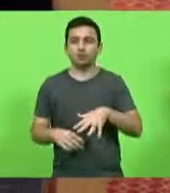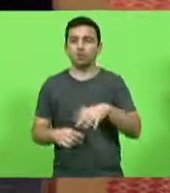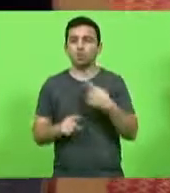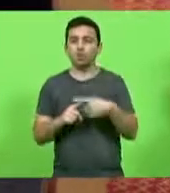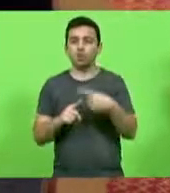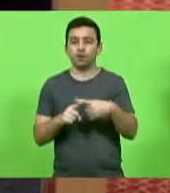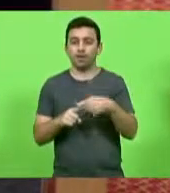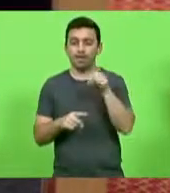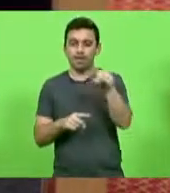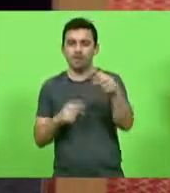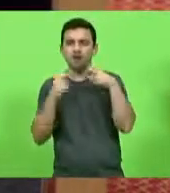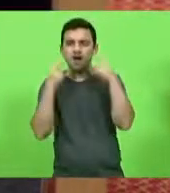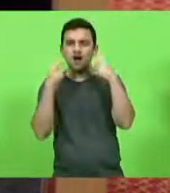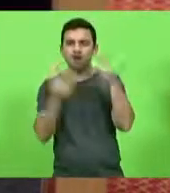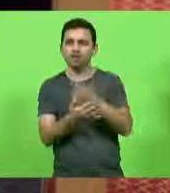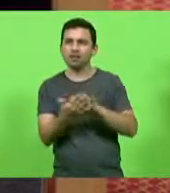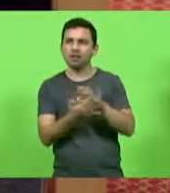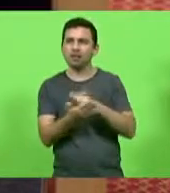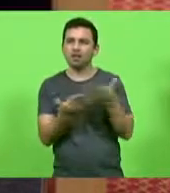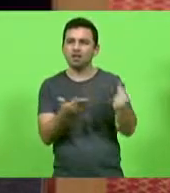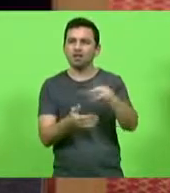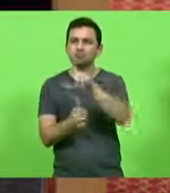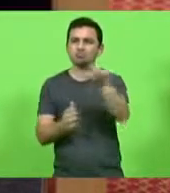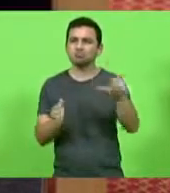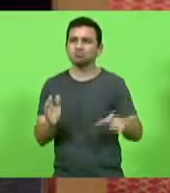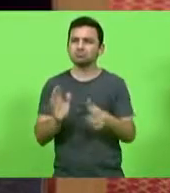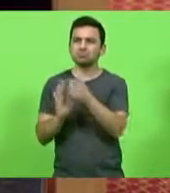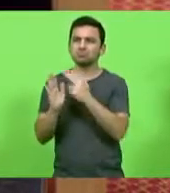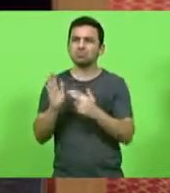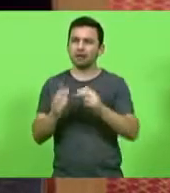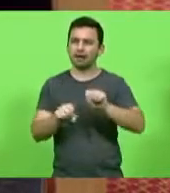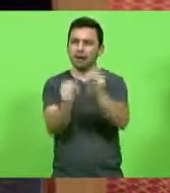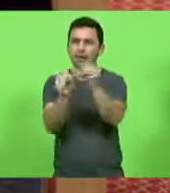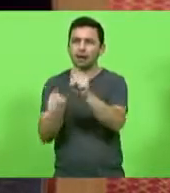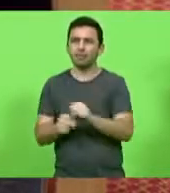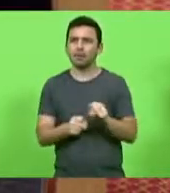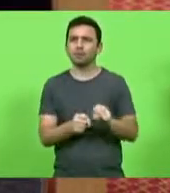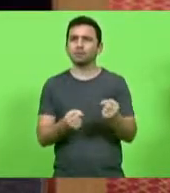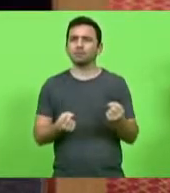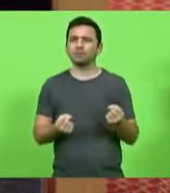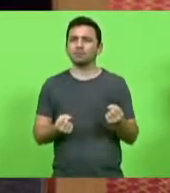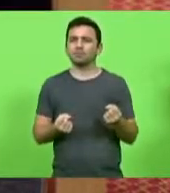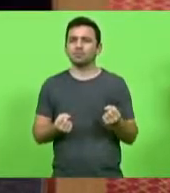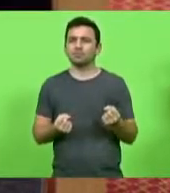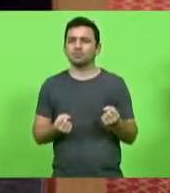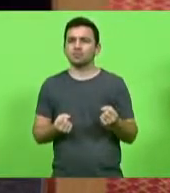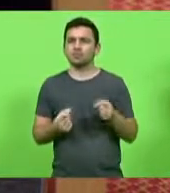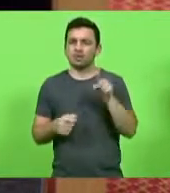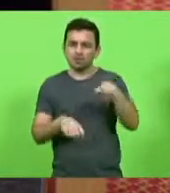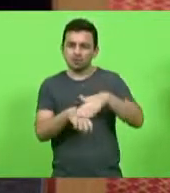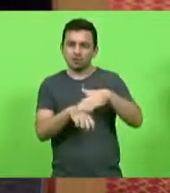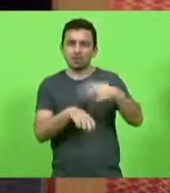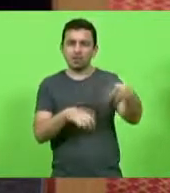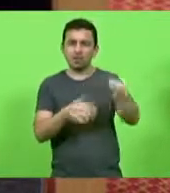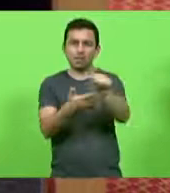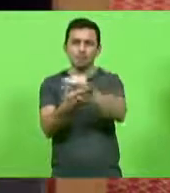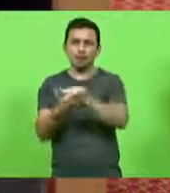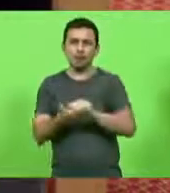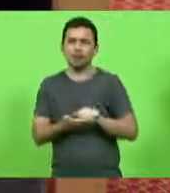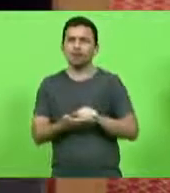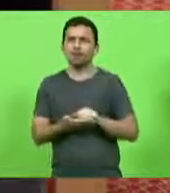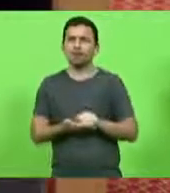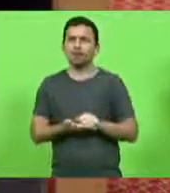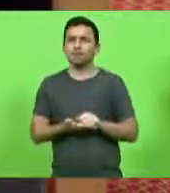fazer um sem-vergonha desse, que estava danificando o patrimônio público, ter que apagar. E no